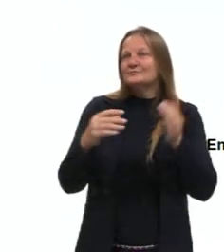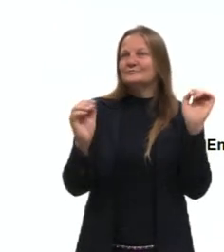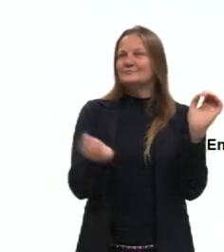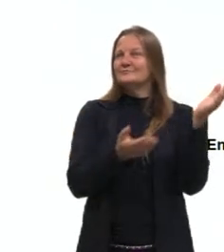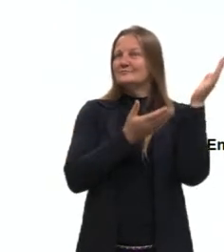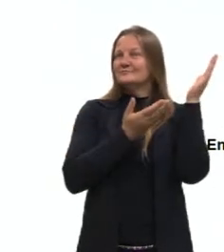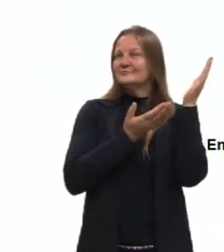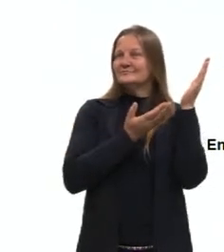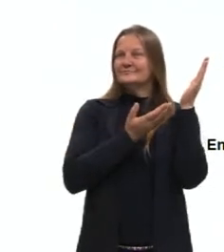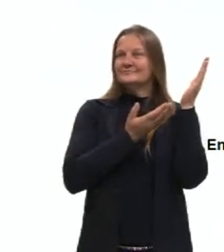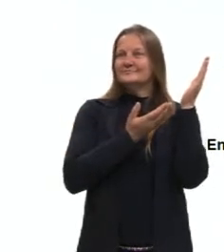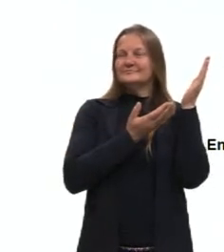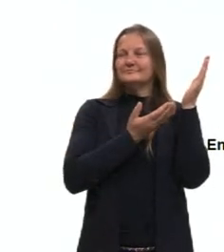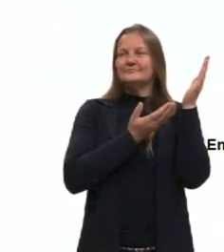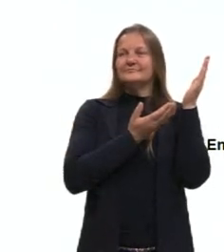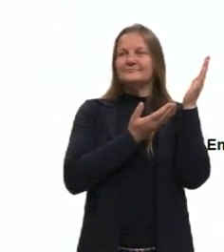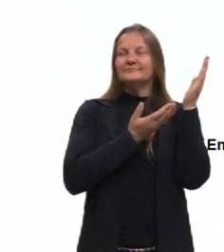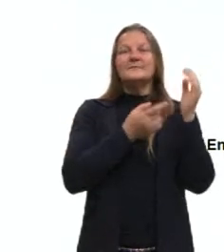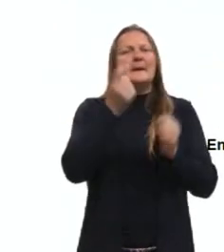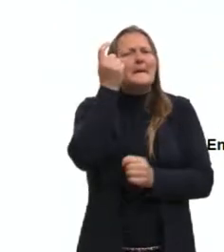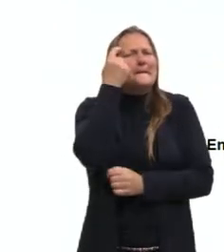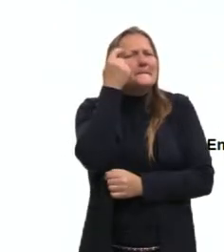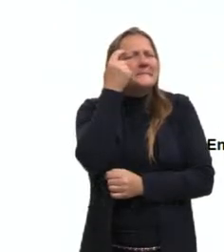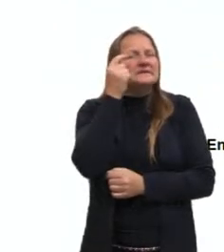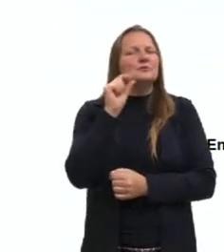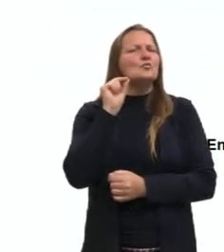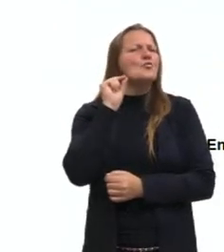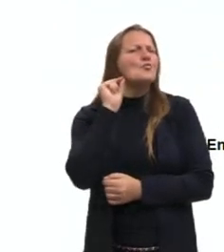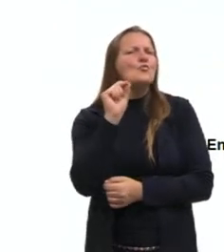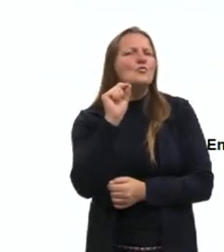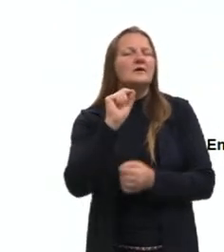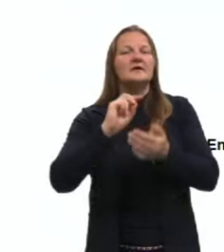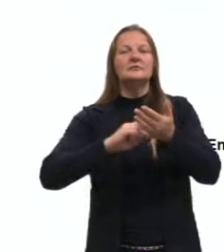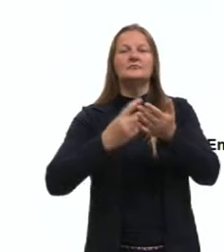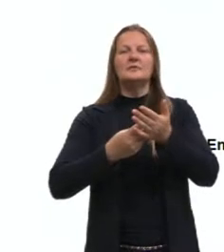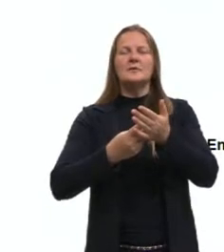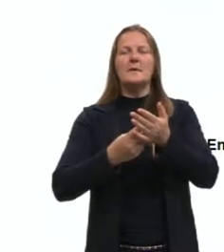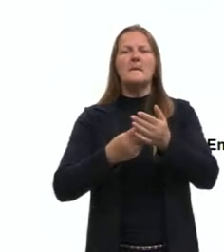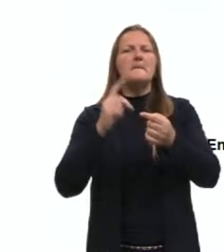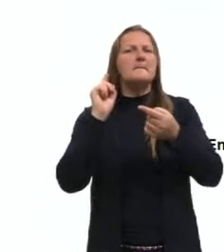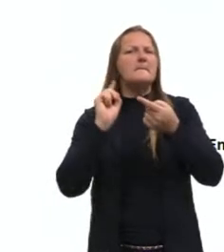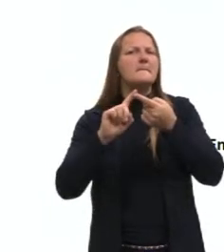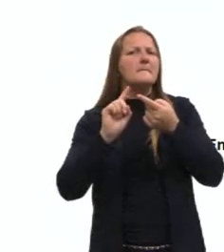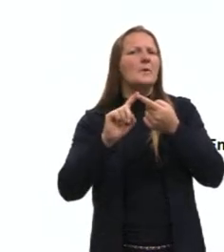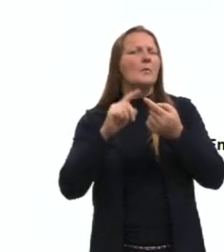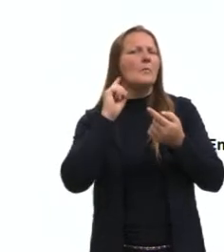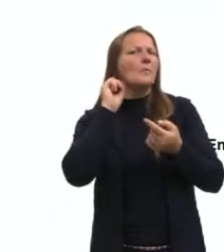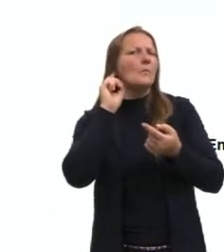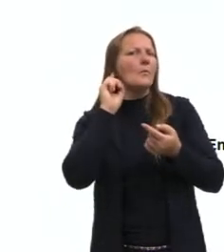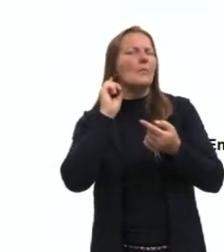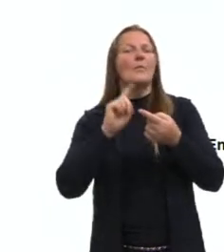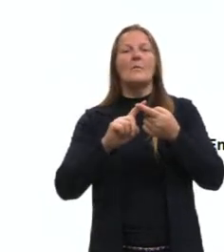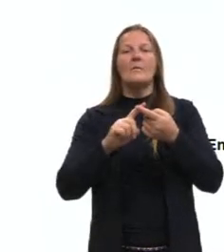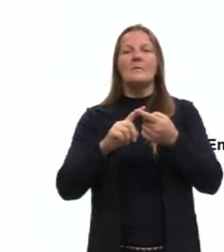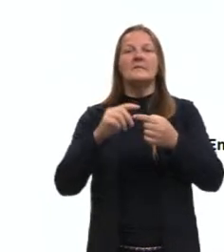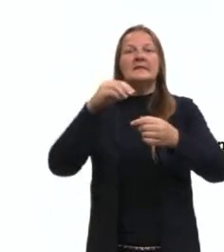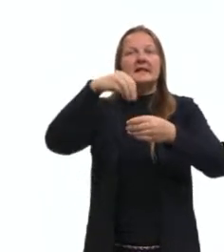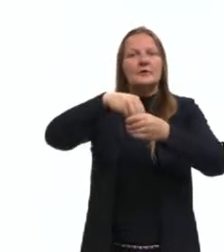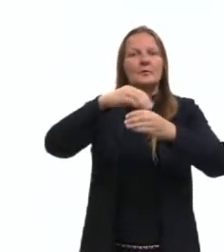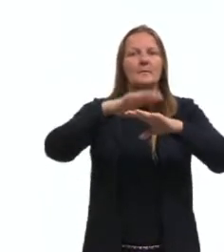iniciar a nossa aula pensando um pouquinho o que é lógica proposicional, né? O que é esse termo aí na matemática?